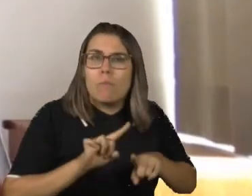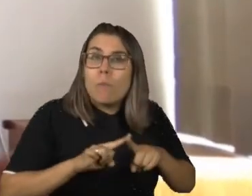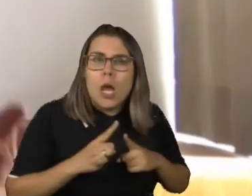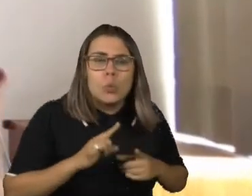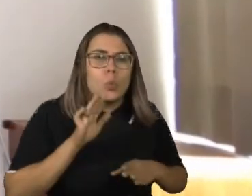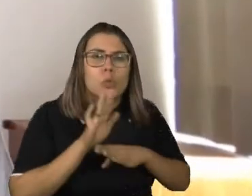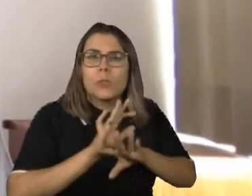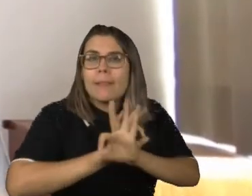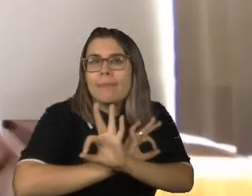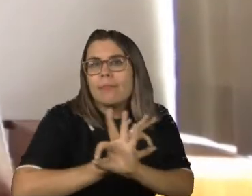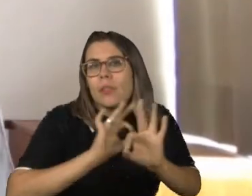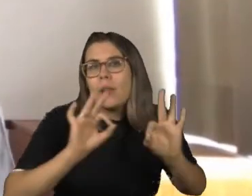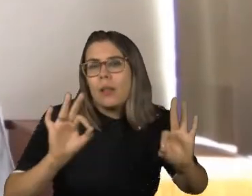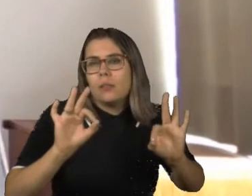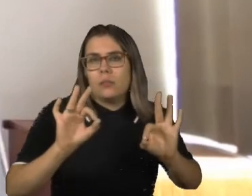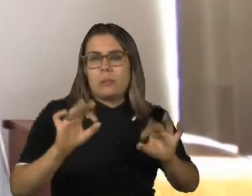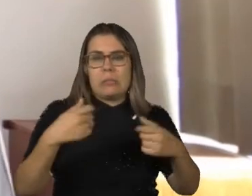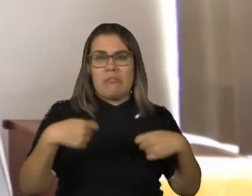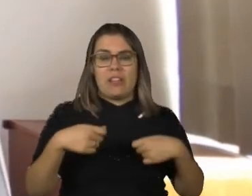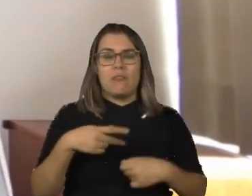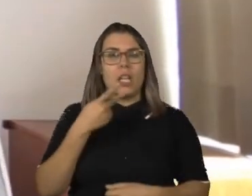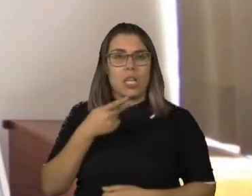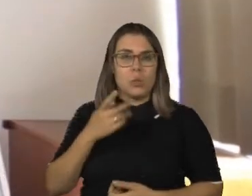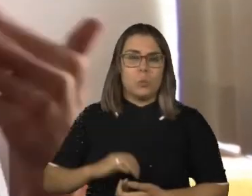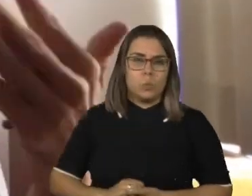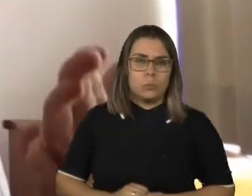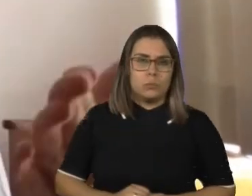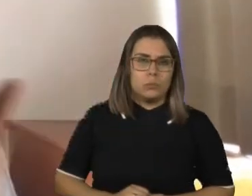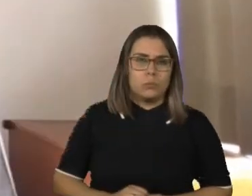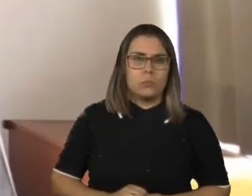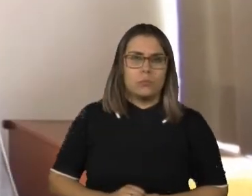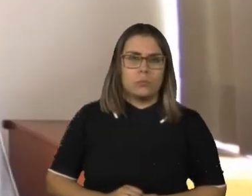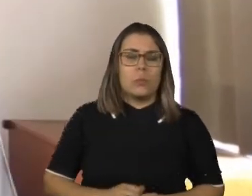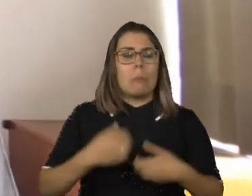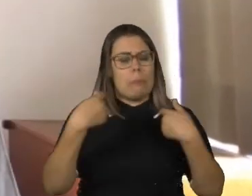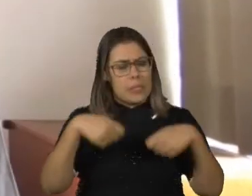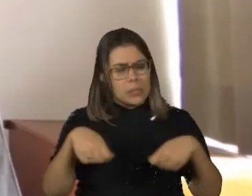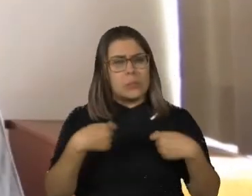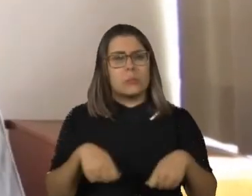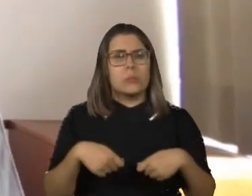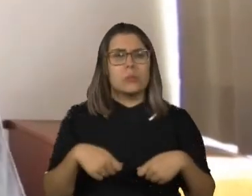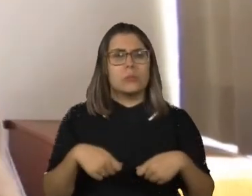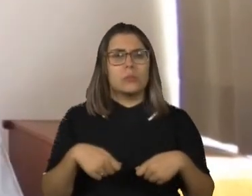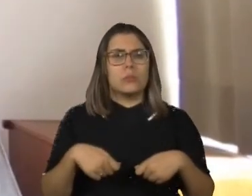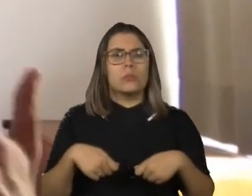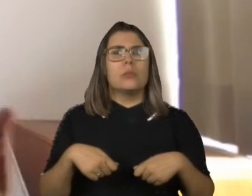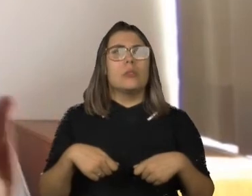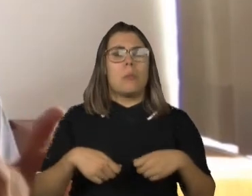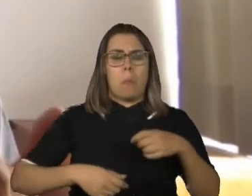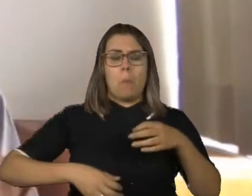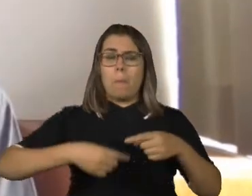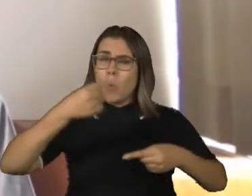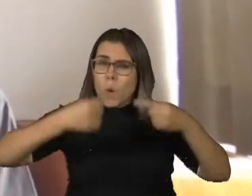mesmo lugar margindários que dependem de tudo. Não queremos mais migalhas. Precisamos de políticas públicas